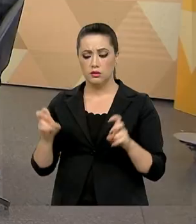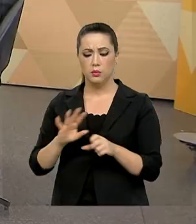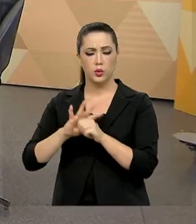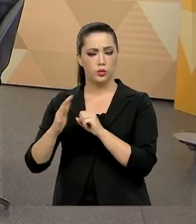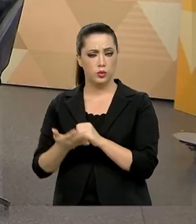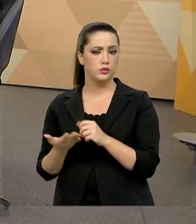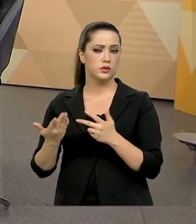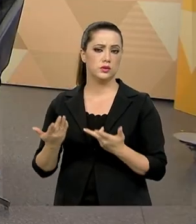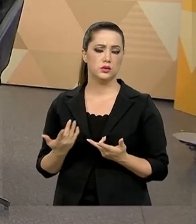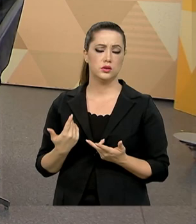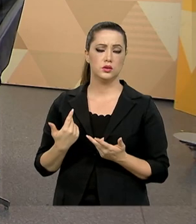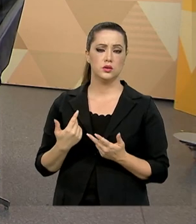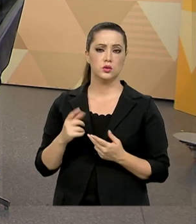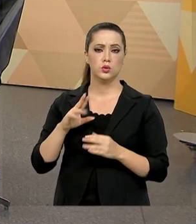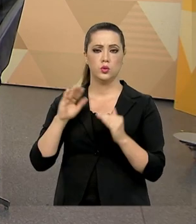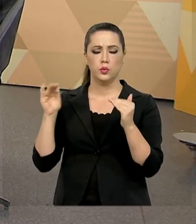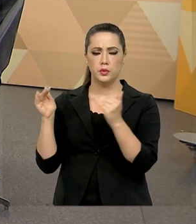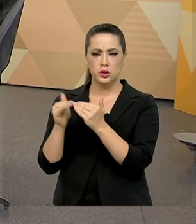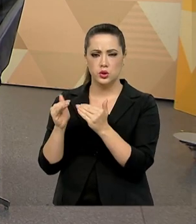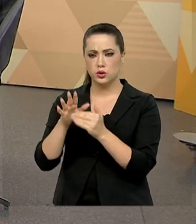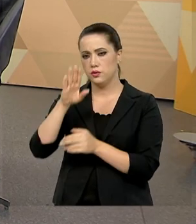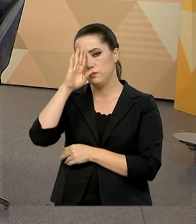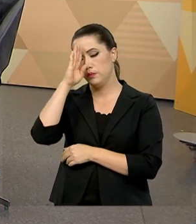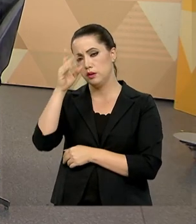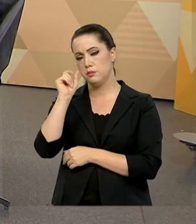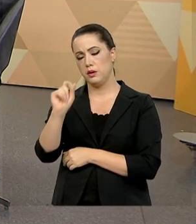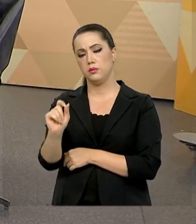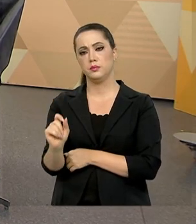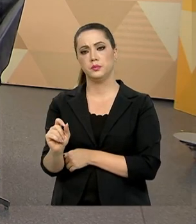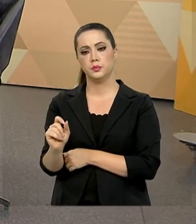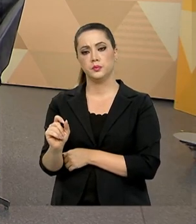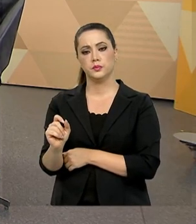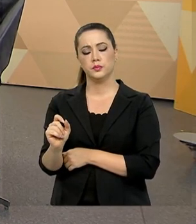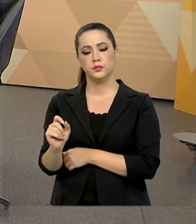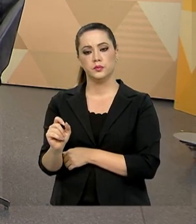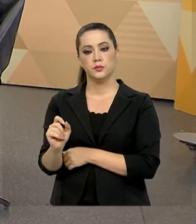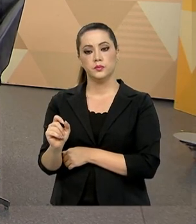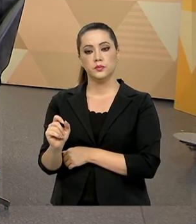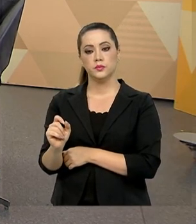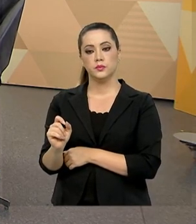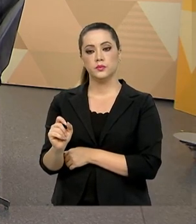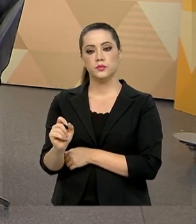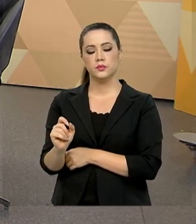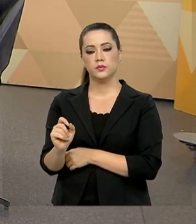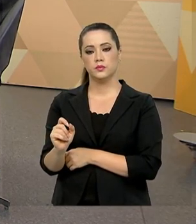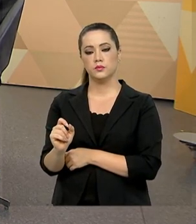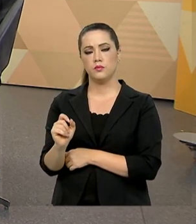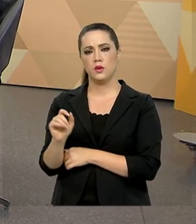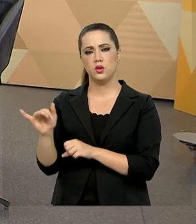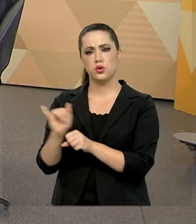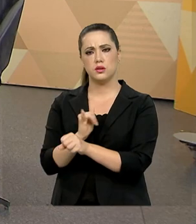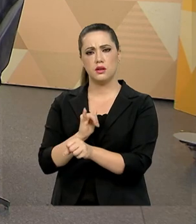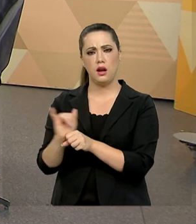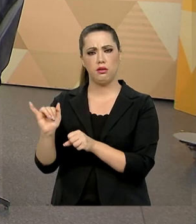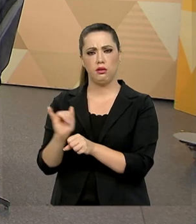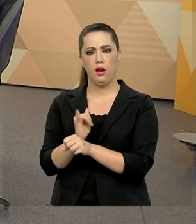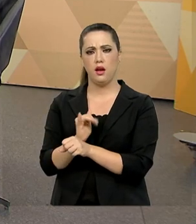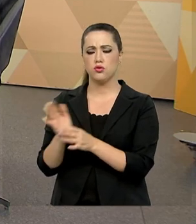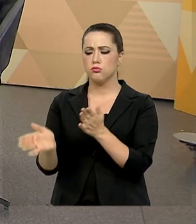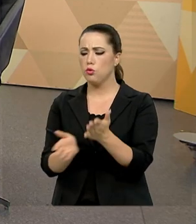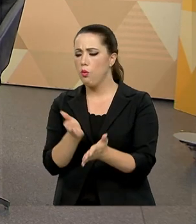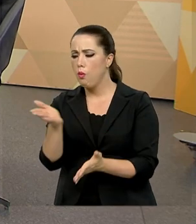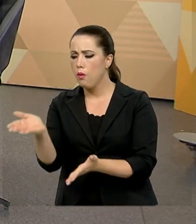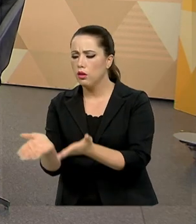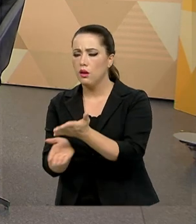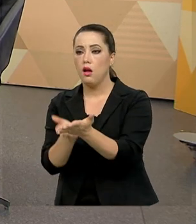caso, é muito voltado para a questão de estratégias terapêuticas